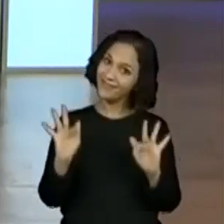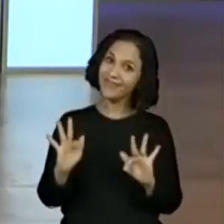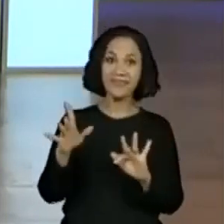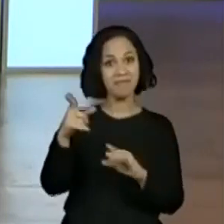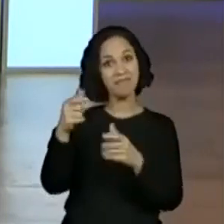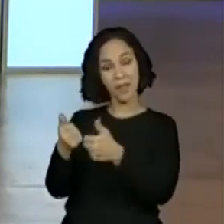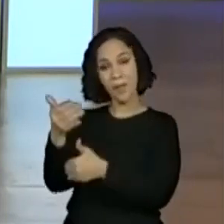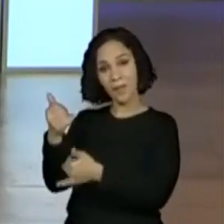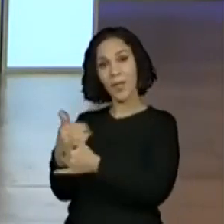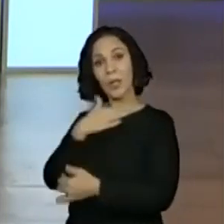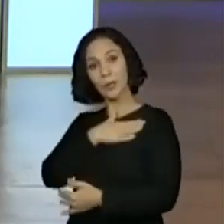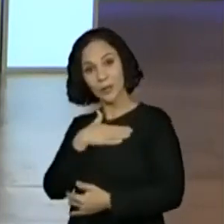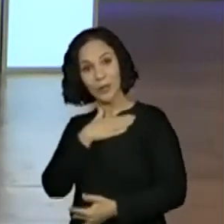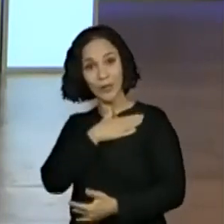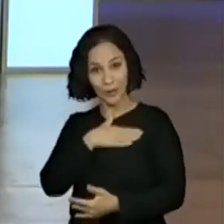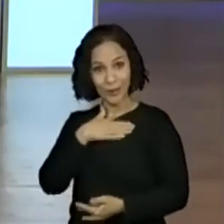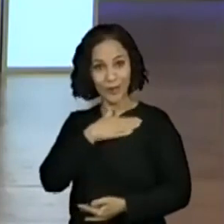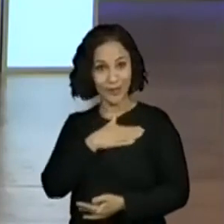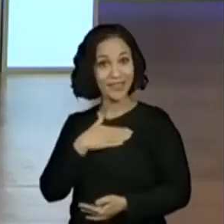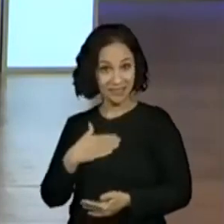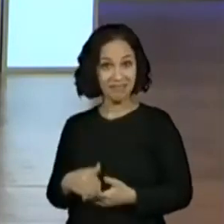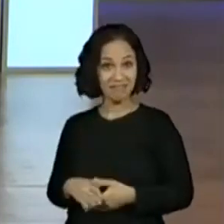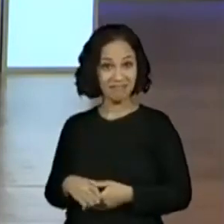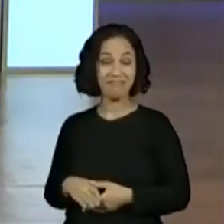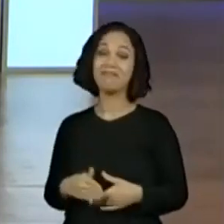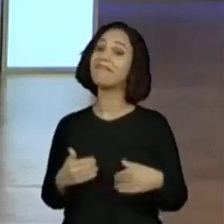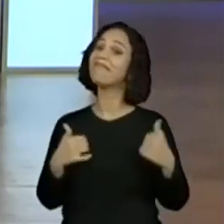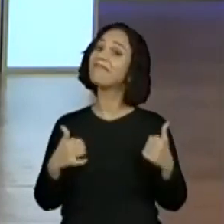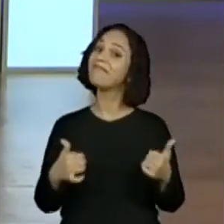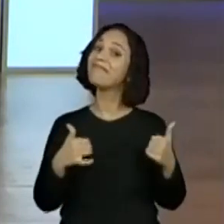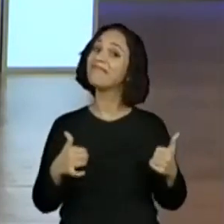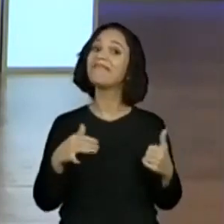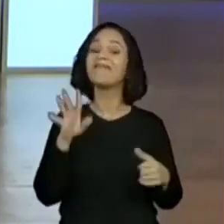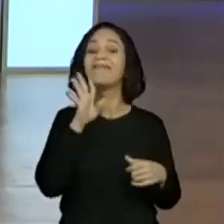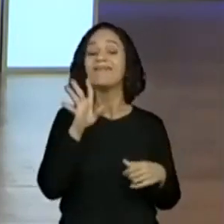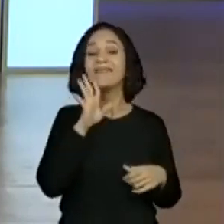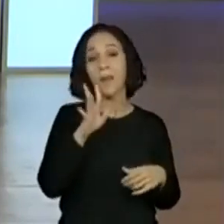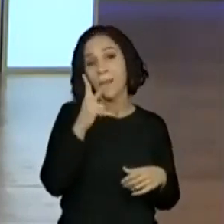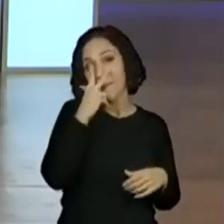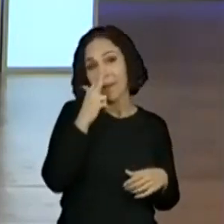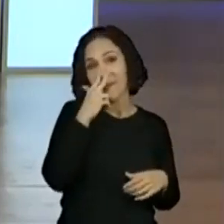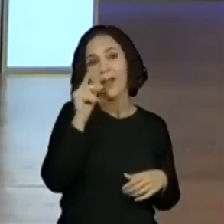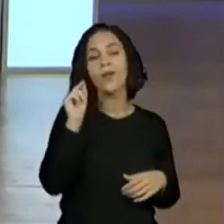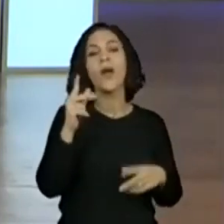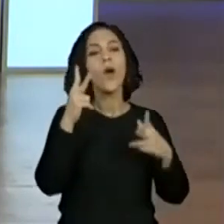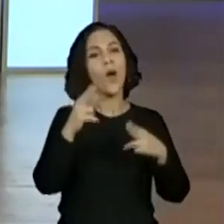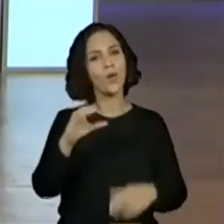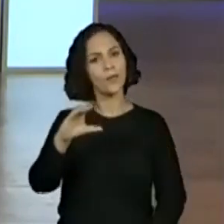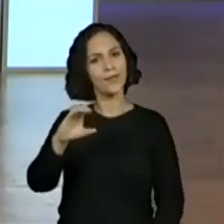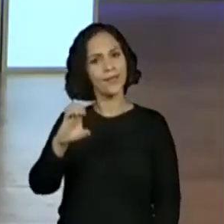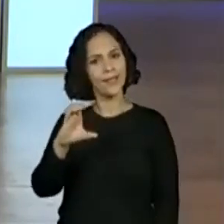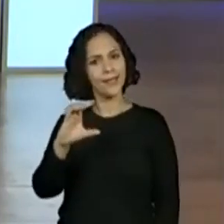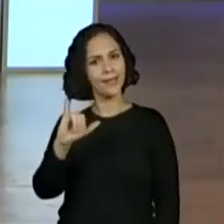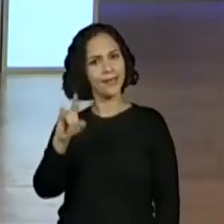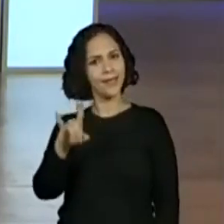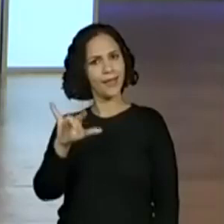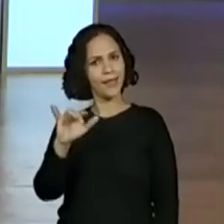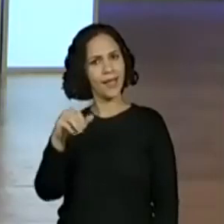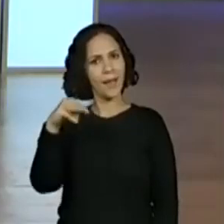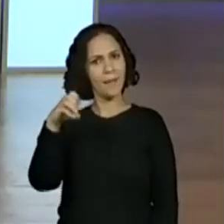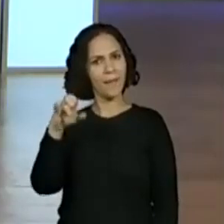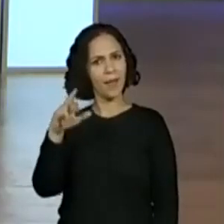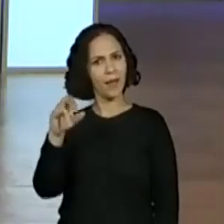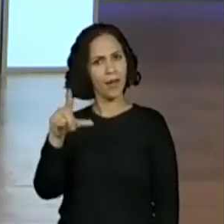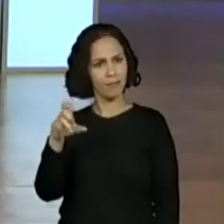colocando, que gostou. Olha, tem gente que falou que pareceu. Até Cecília Meirelles, nossa, já pensou? Quanta honra.